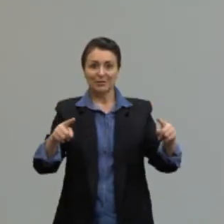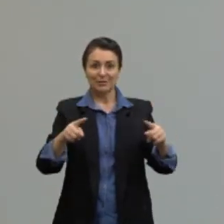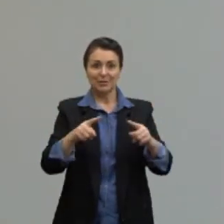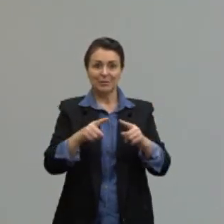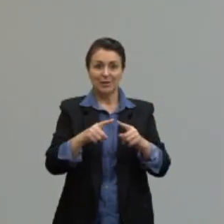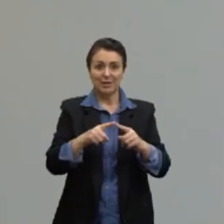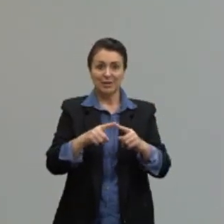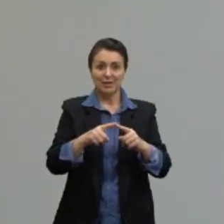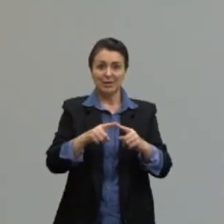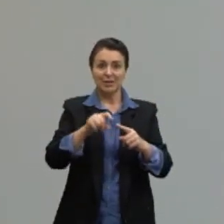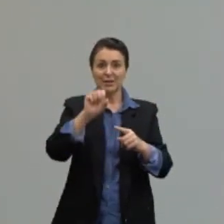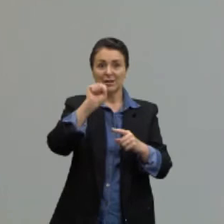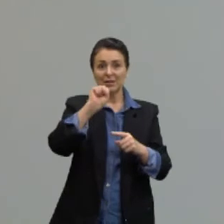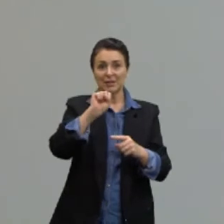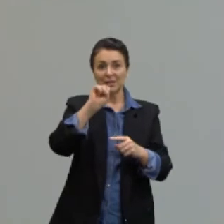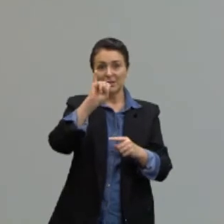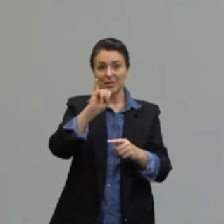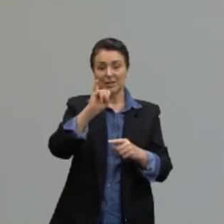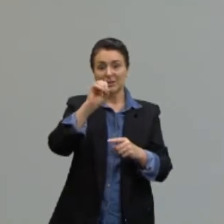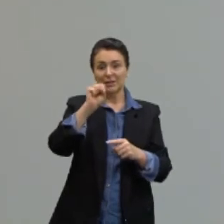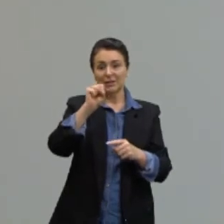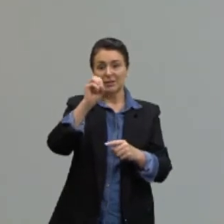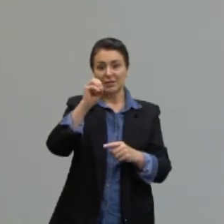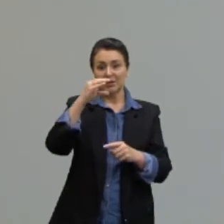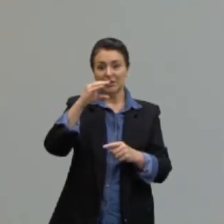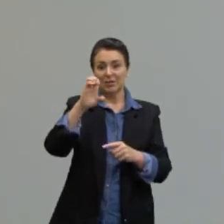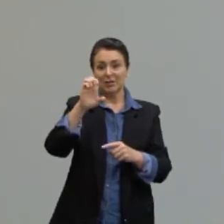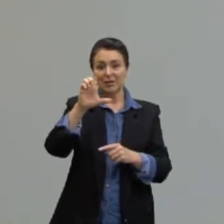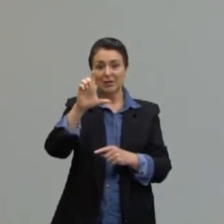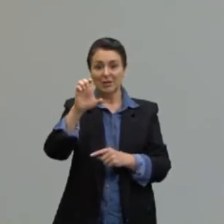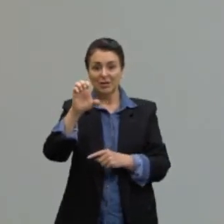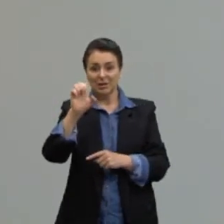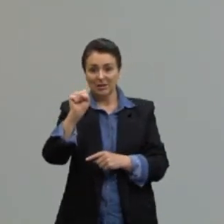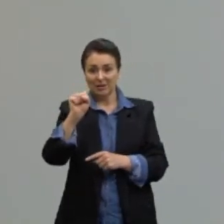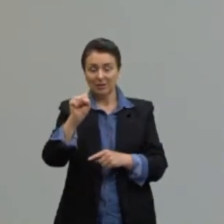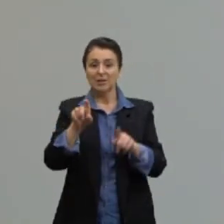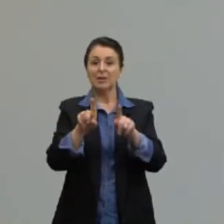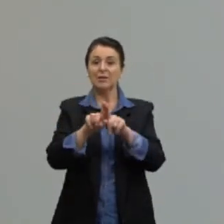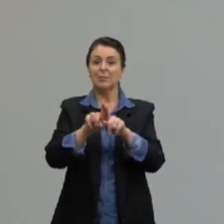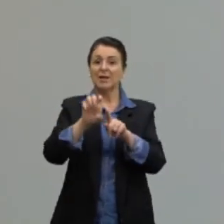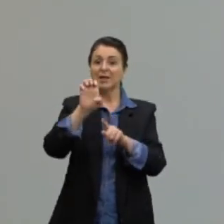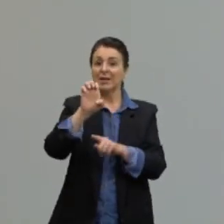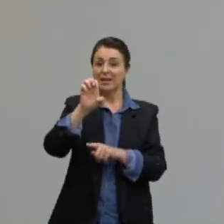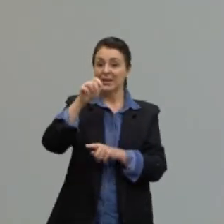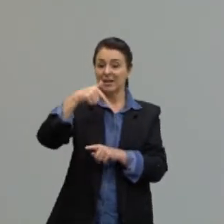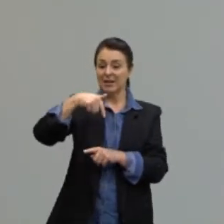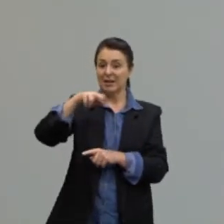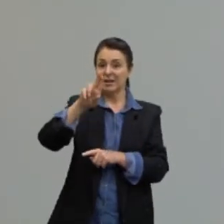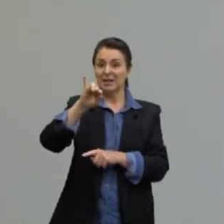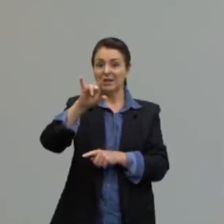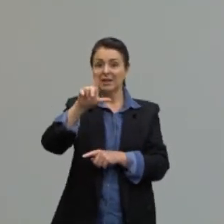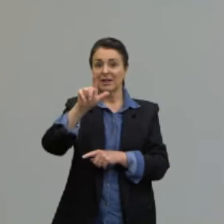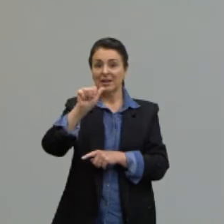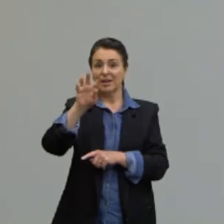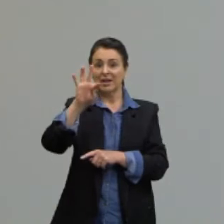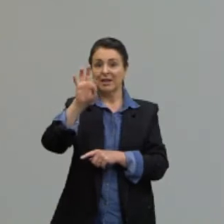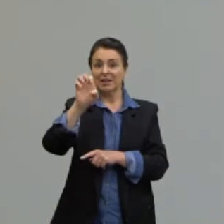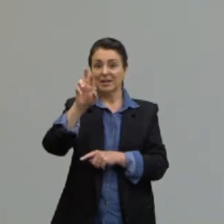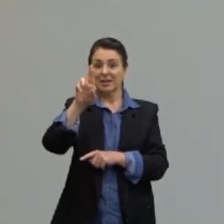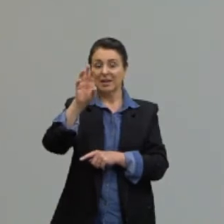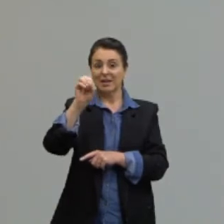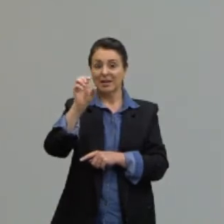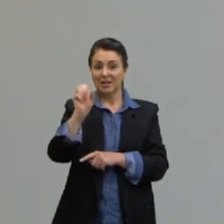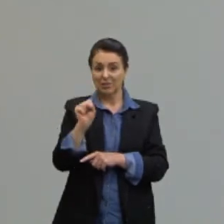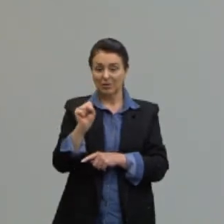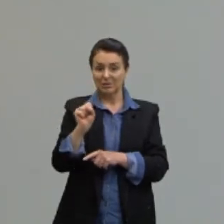e eventualmente eles serão equiláteros. Certo? Então, isósceles é